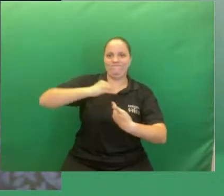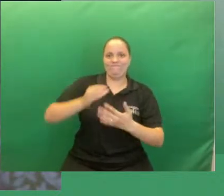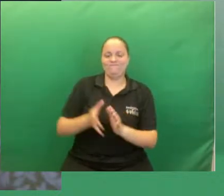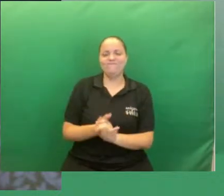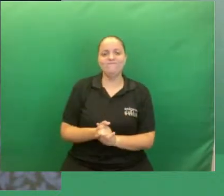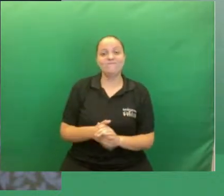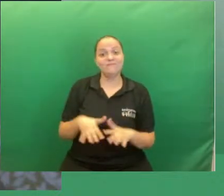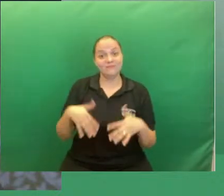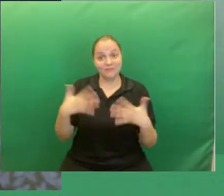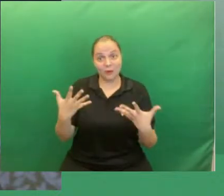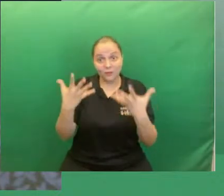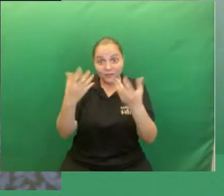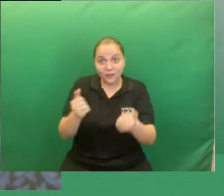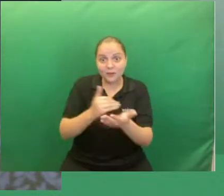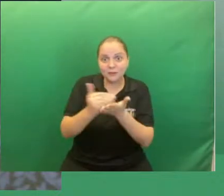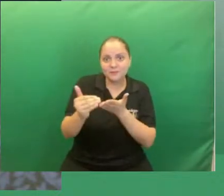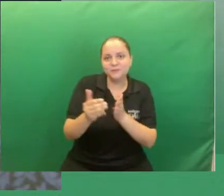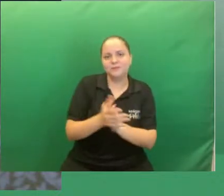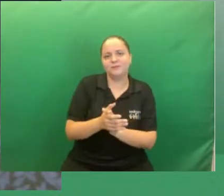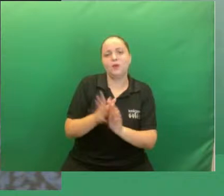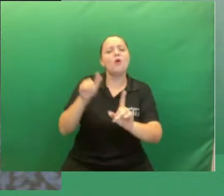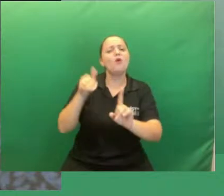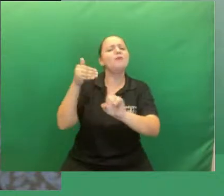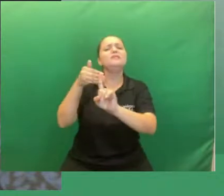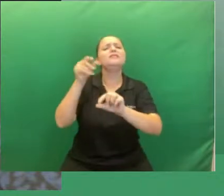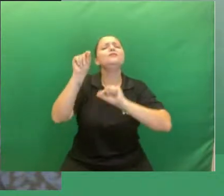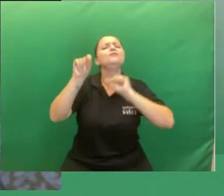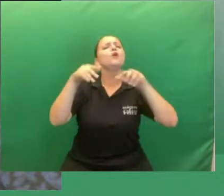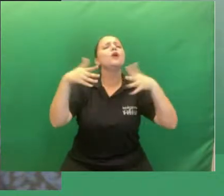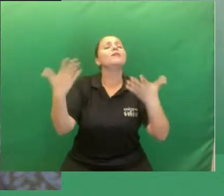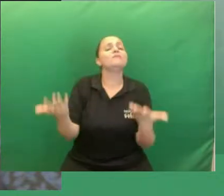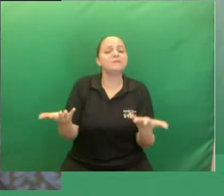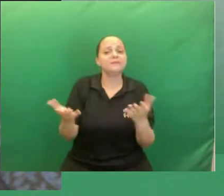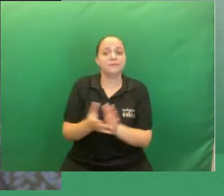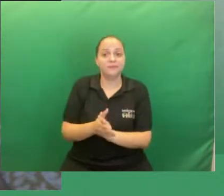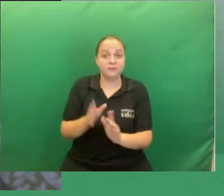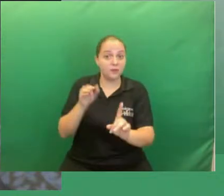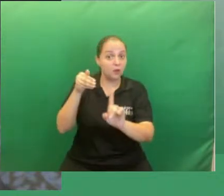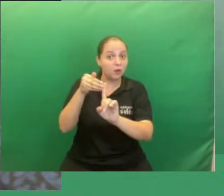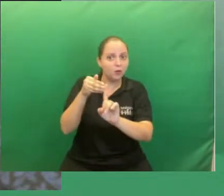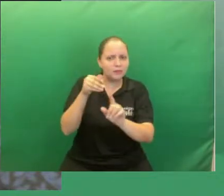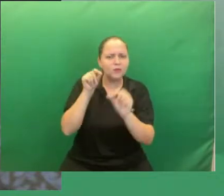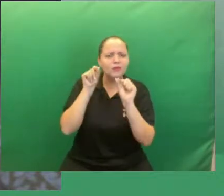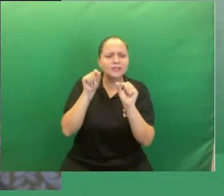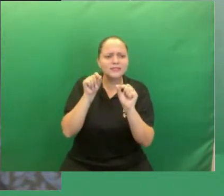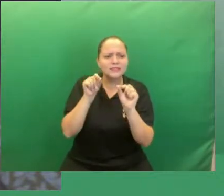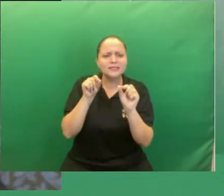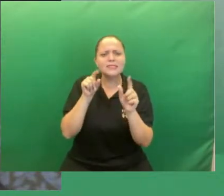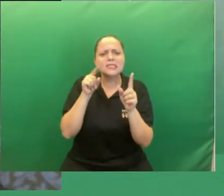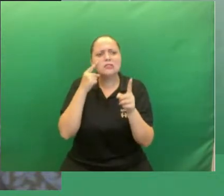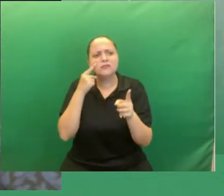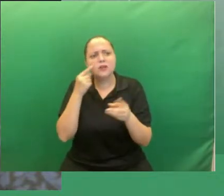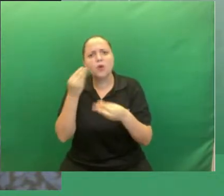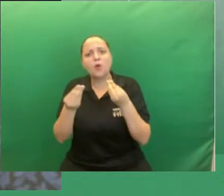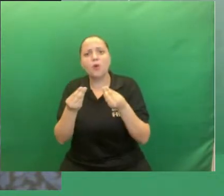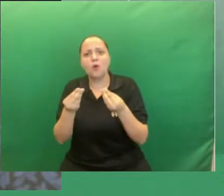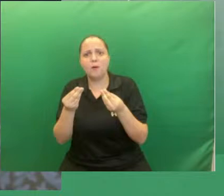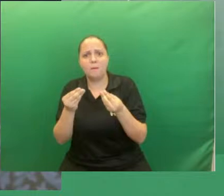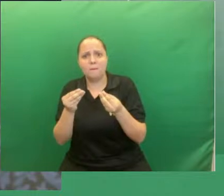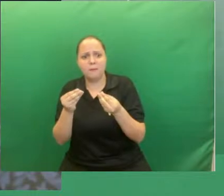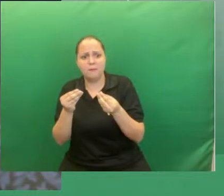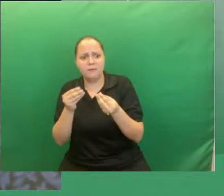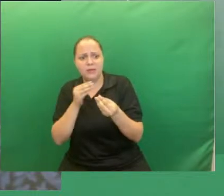Então, vamos começar, vou começar pelos objetivos. Bom, o objetivo é verificar como a fala do aluno Lúcio é